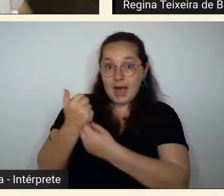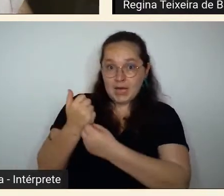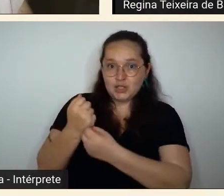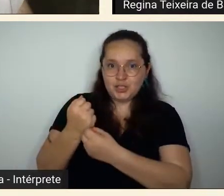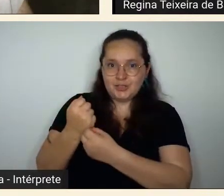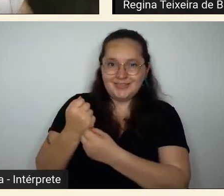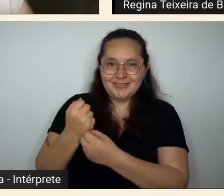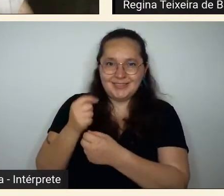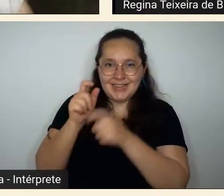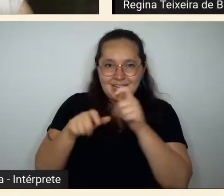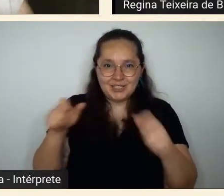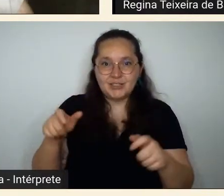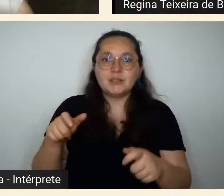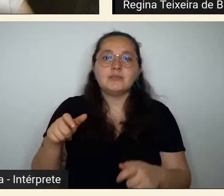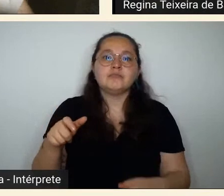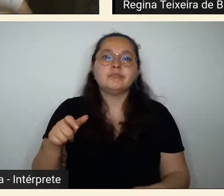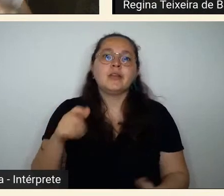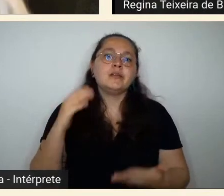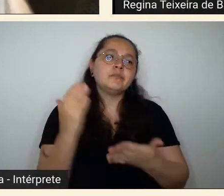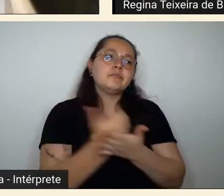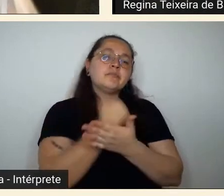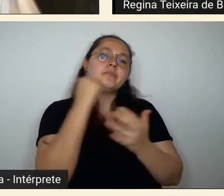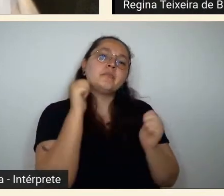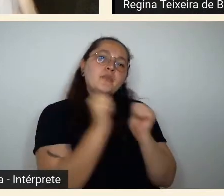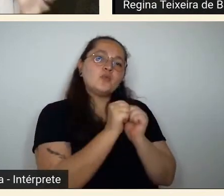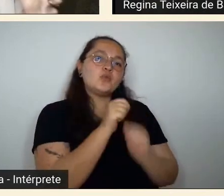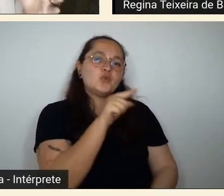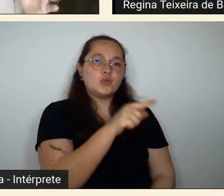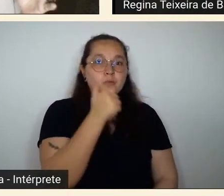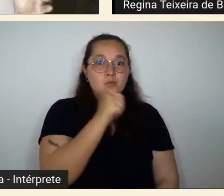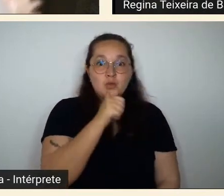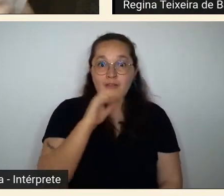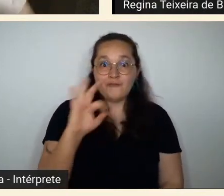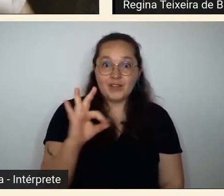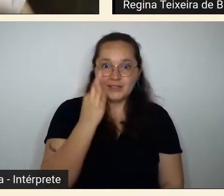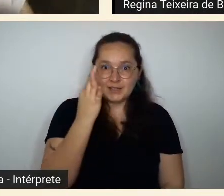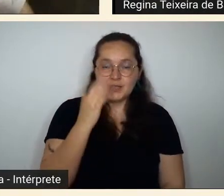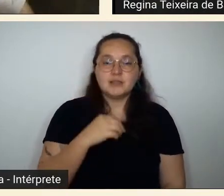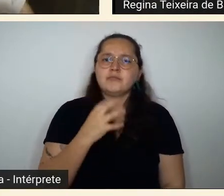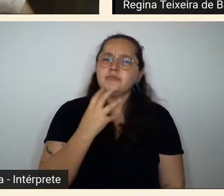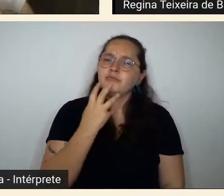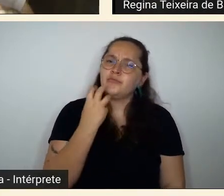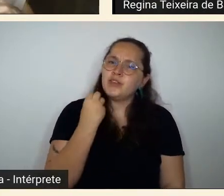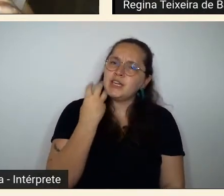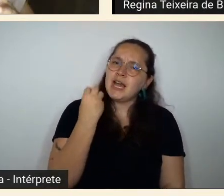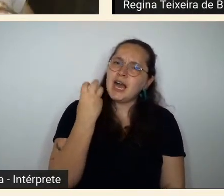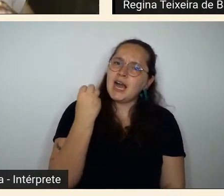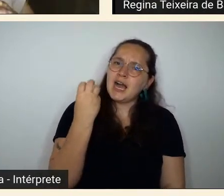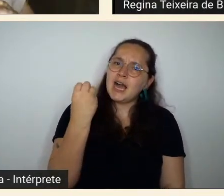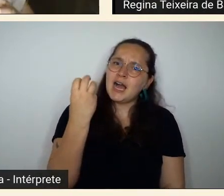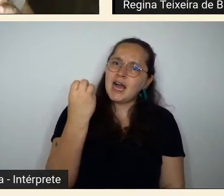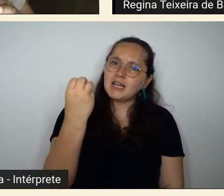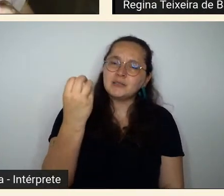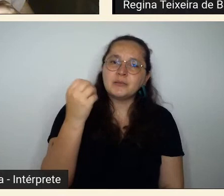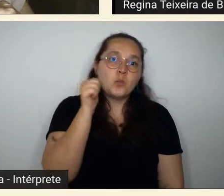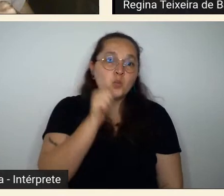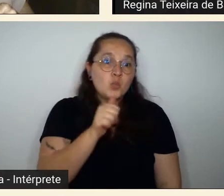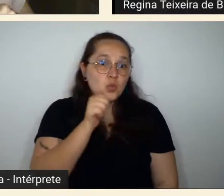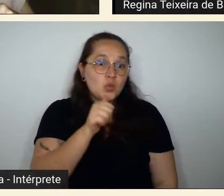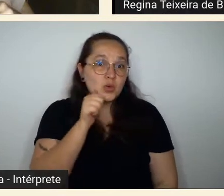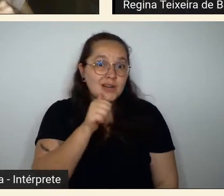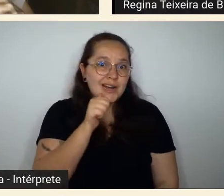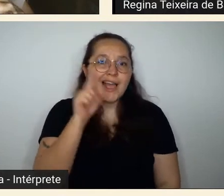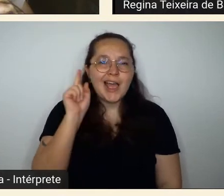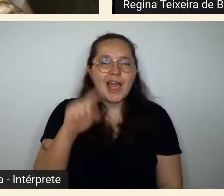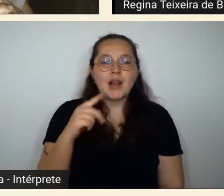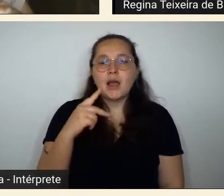com uma francesa que muitas vezes até viajava aqui de São Paulo uma das mulheres de pensões alegres como se dizia